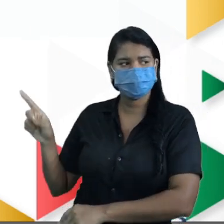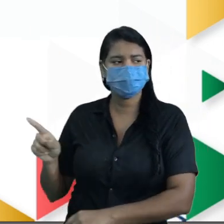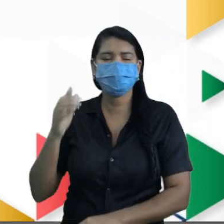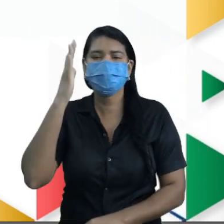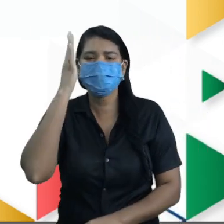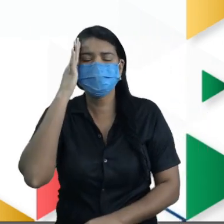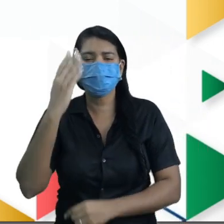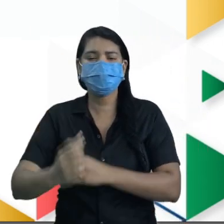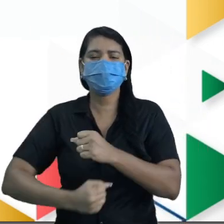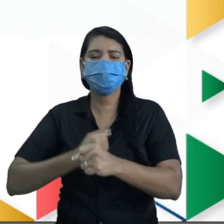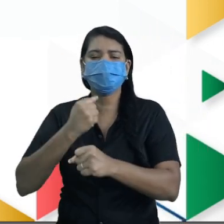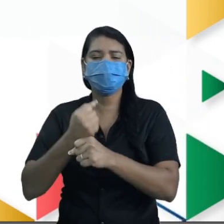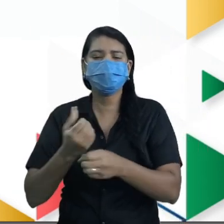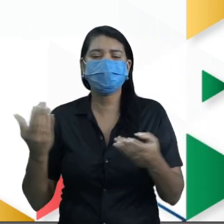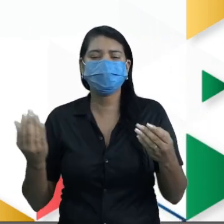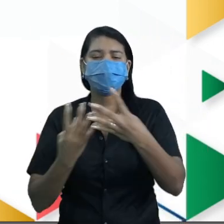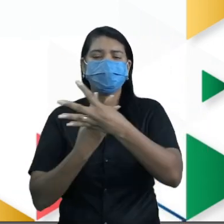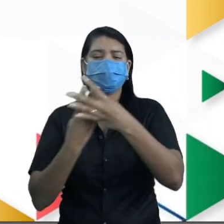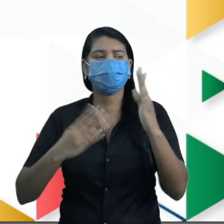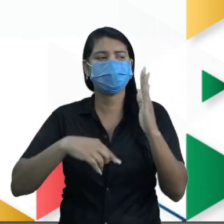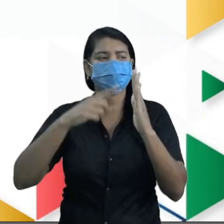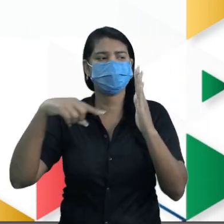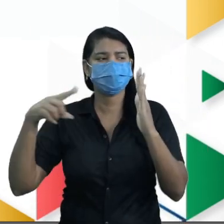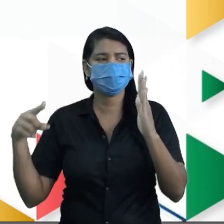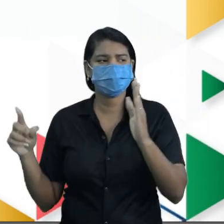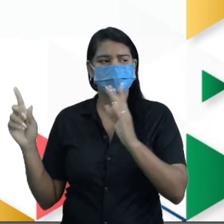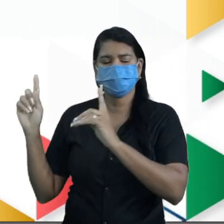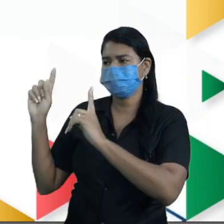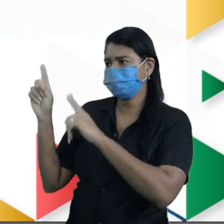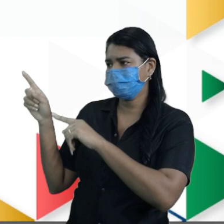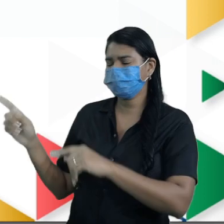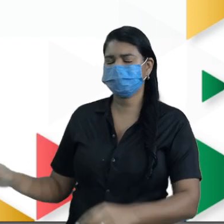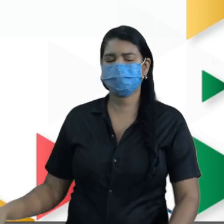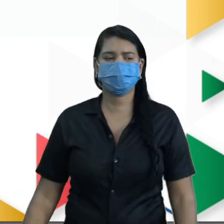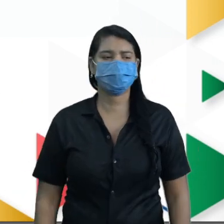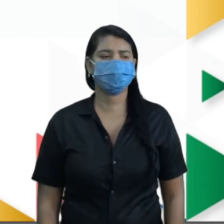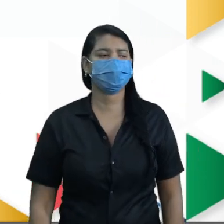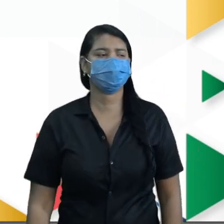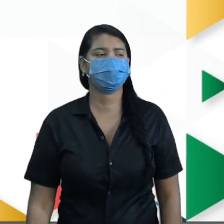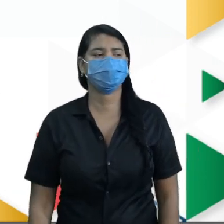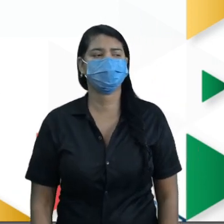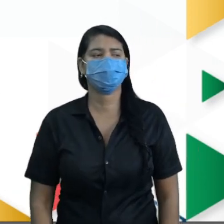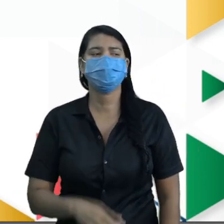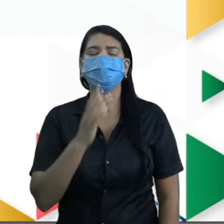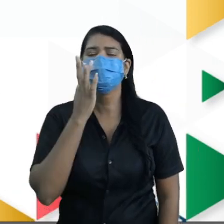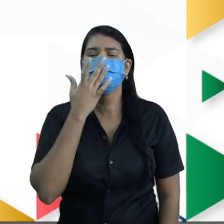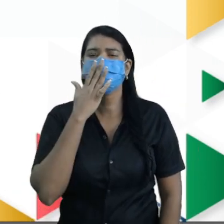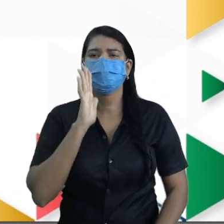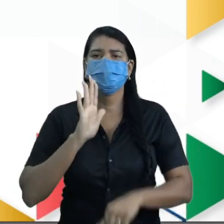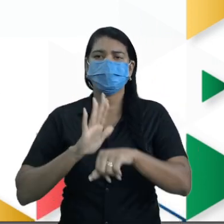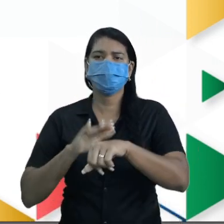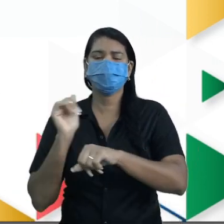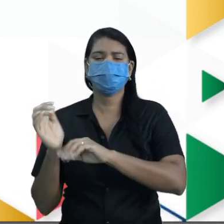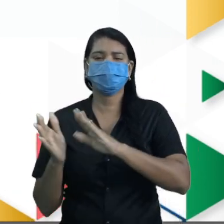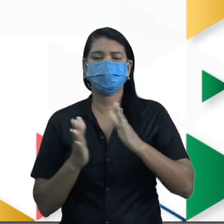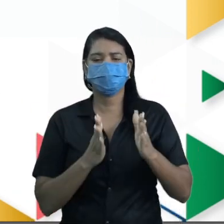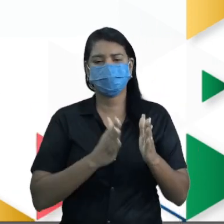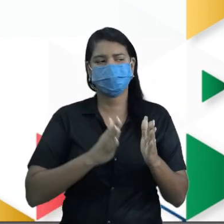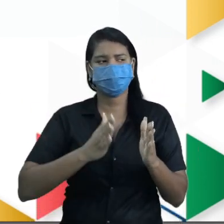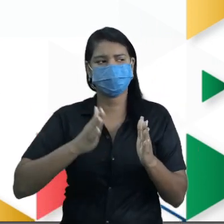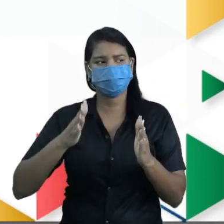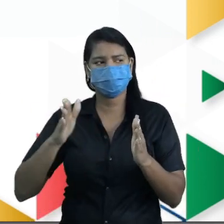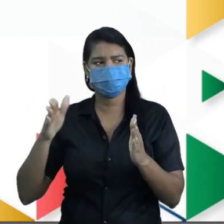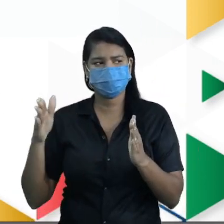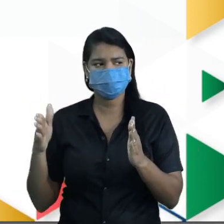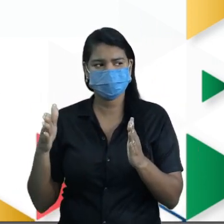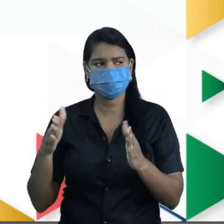posto o gráfico referente ao Comércio Bilateral. Tranquilo? Essas cores nós chamamos de categoria, que fazem